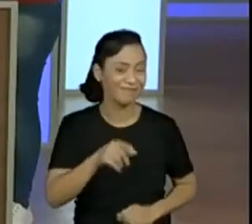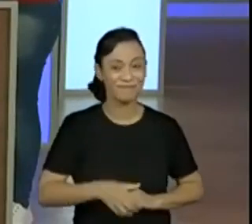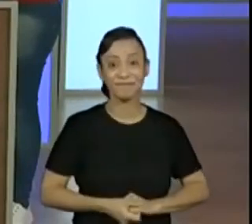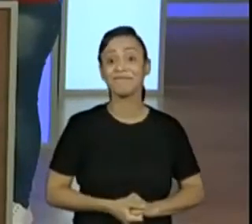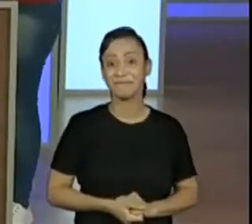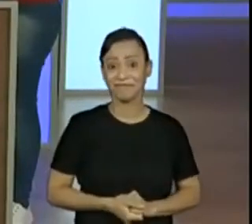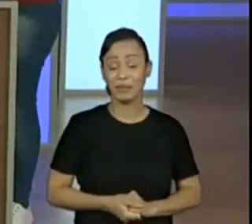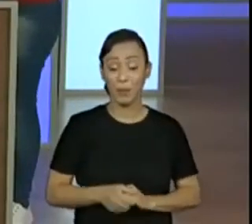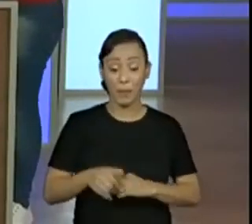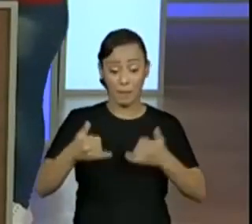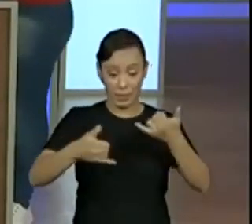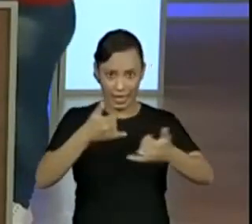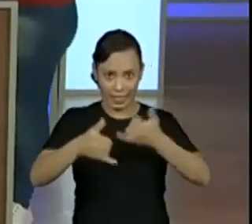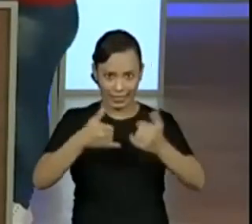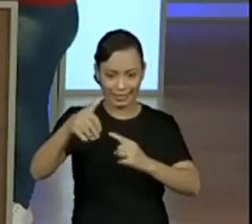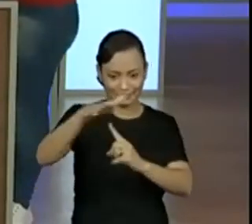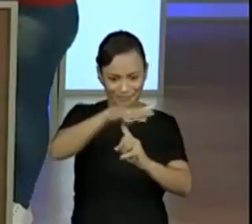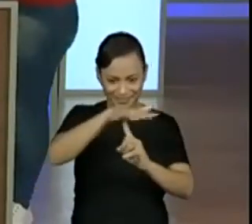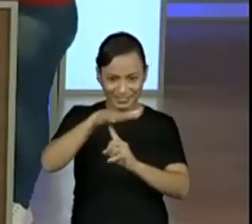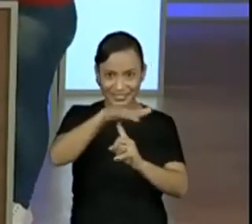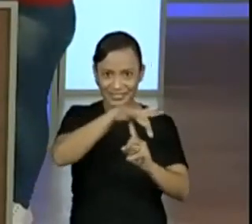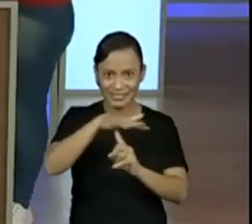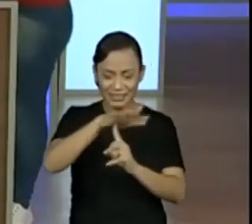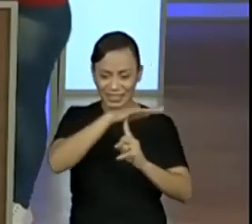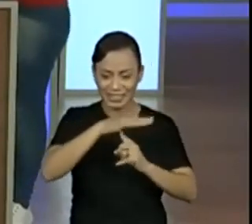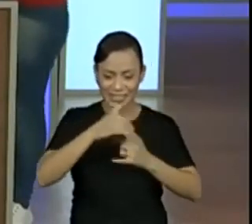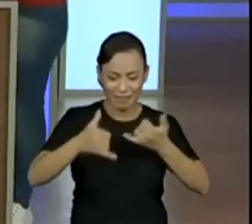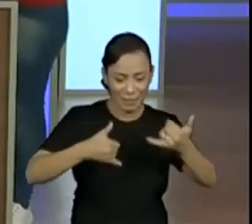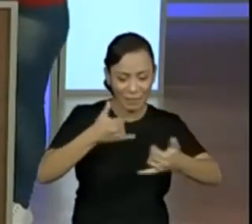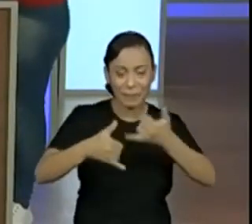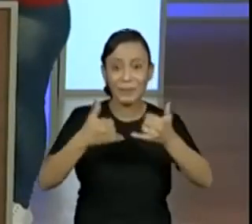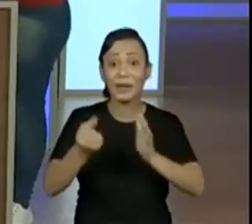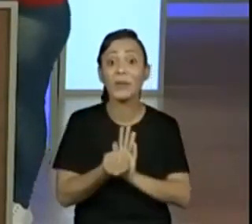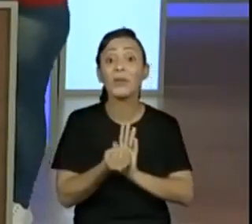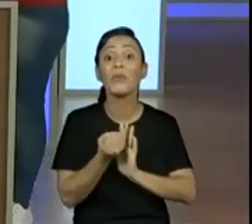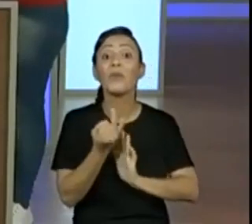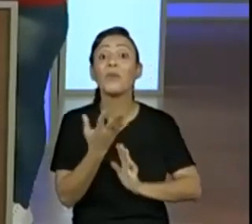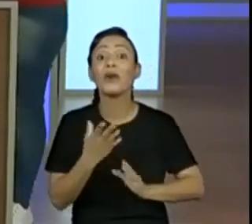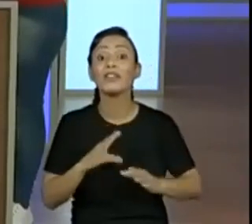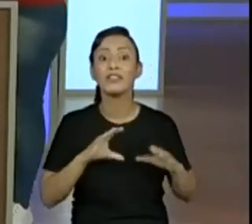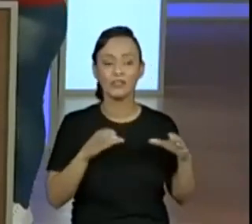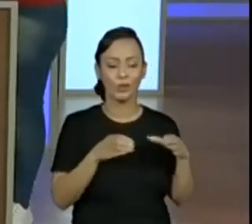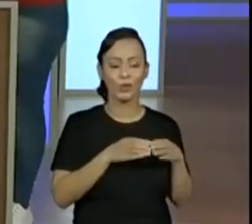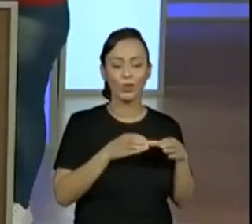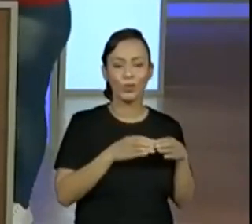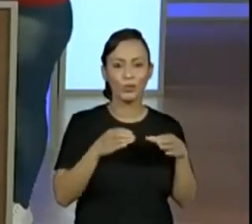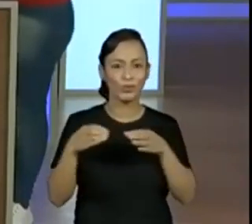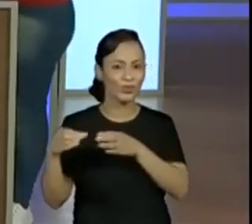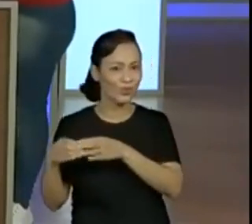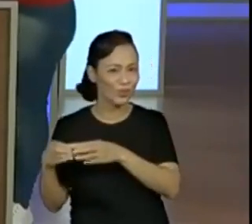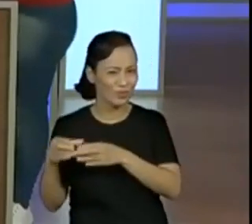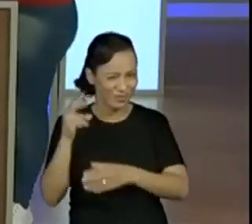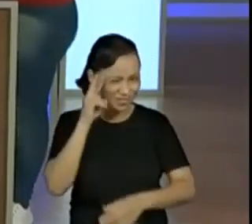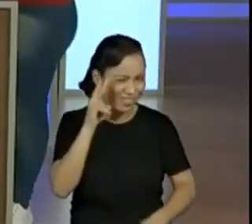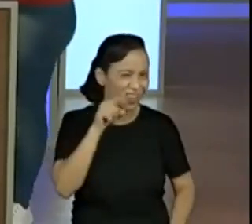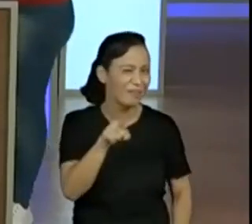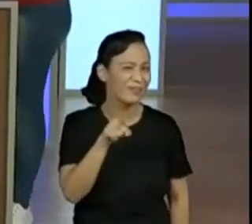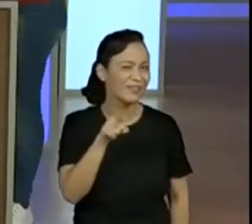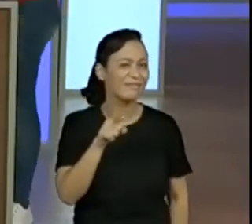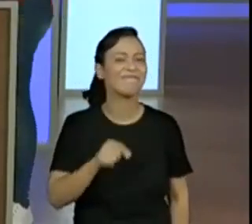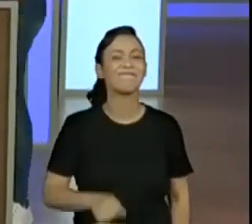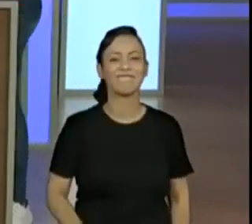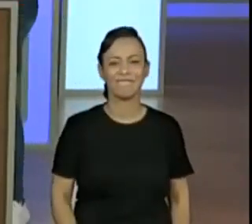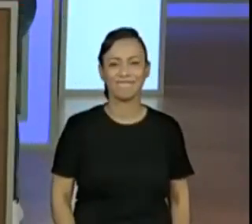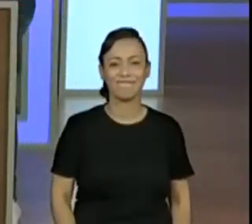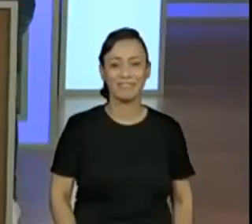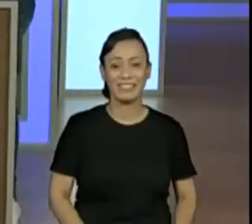Nessa brincadeira, participaram mais de 20 crianças? O que a situação está desse lado aí? Olha